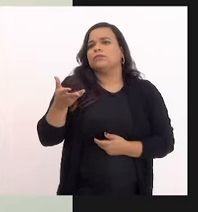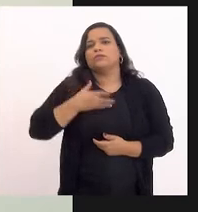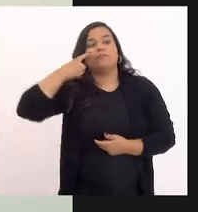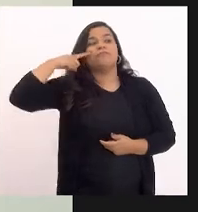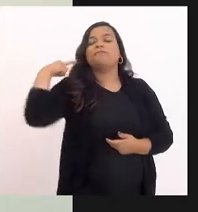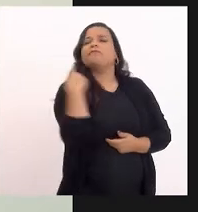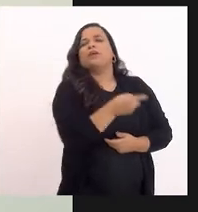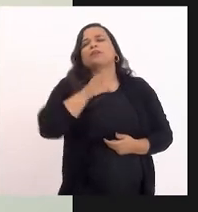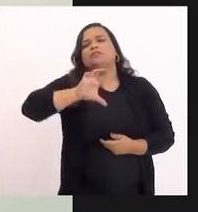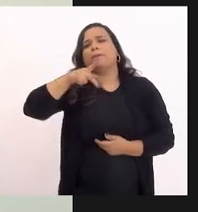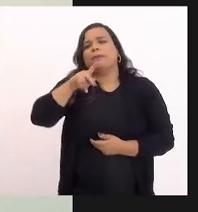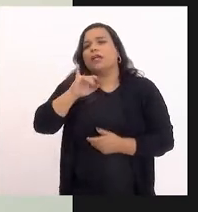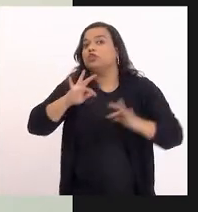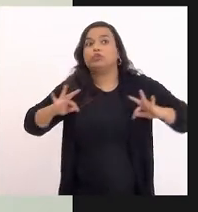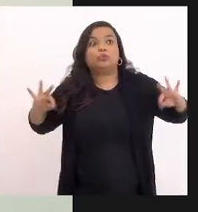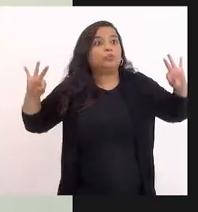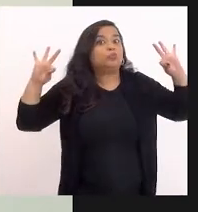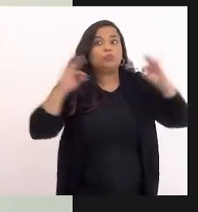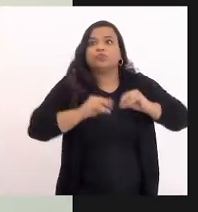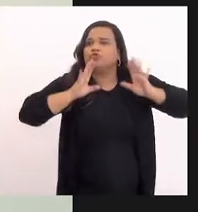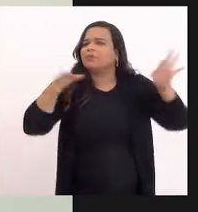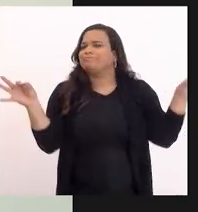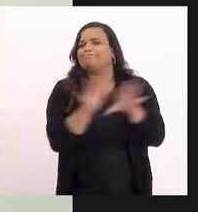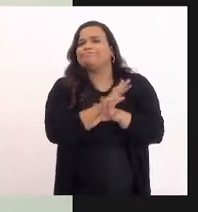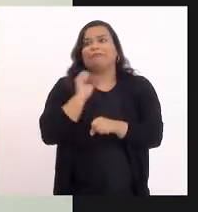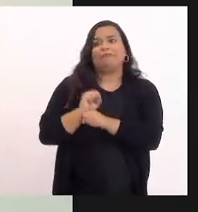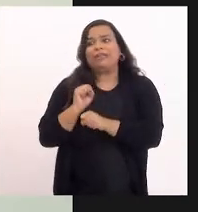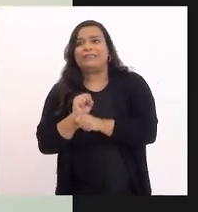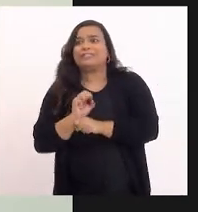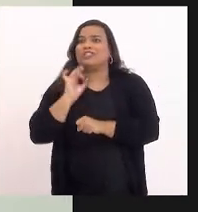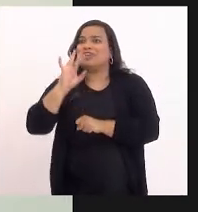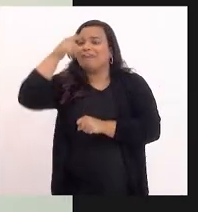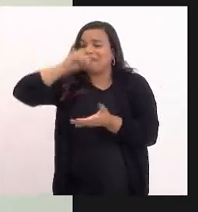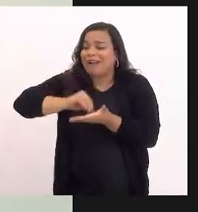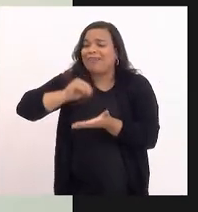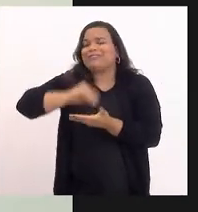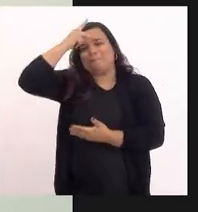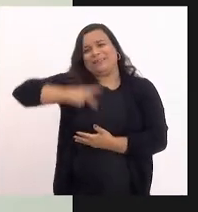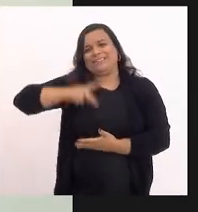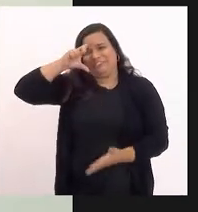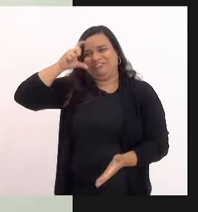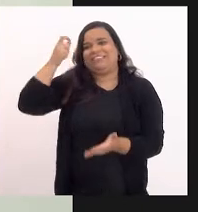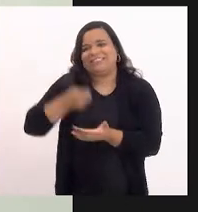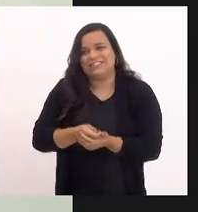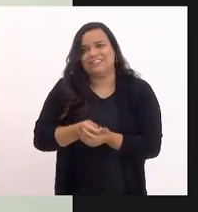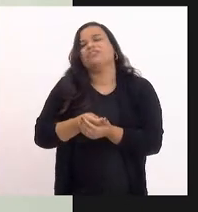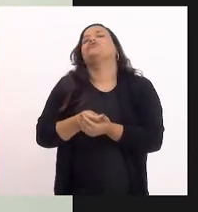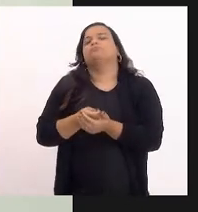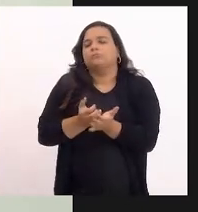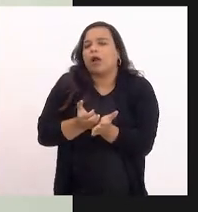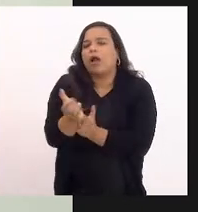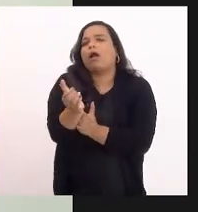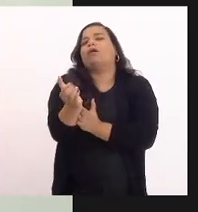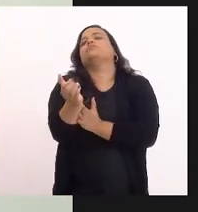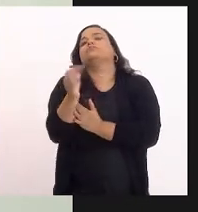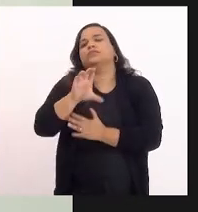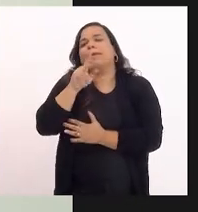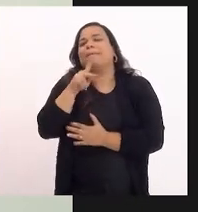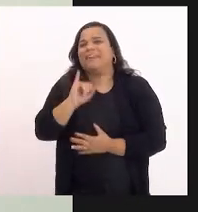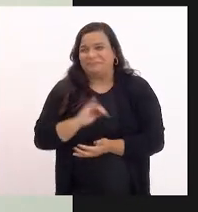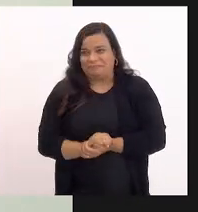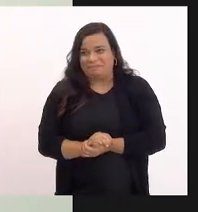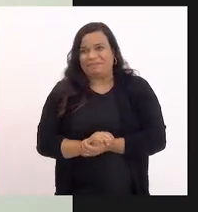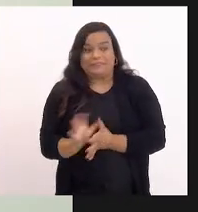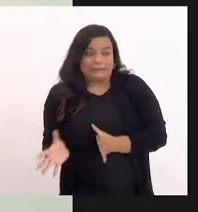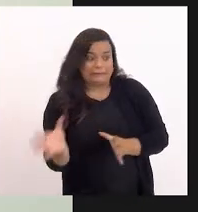todos os estandos já foram feitos, deputado Marcaus, todos? Falta apenas o presidente determinar que está nessa CPI. A questão